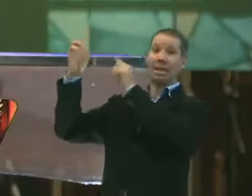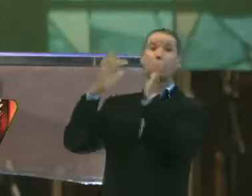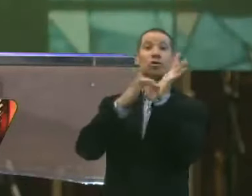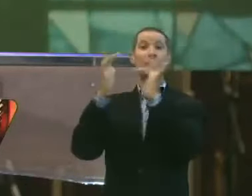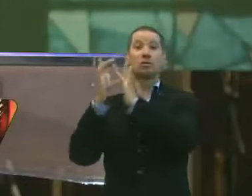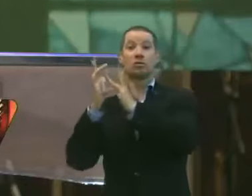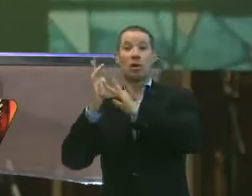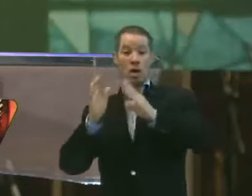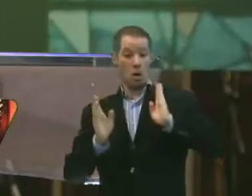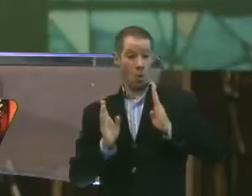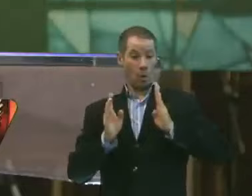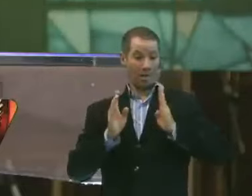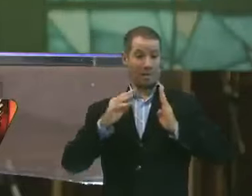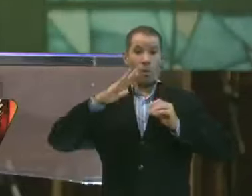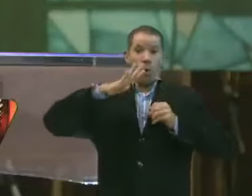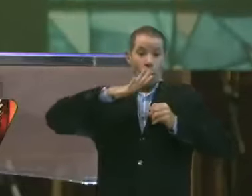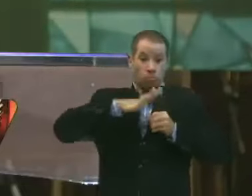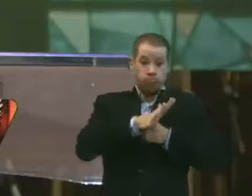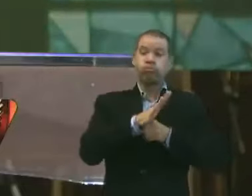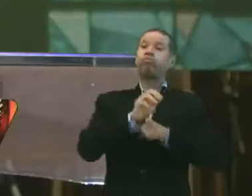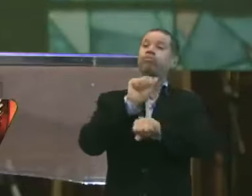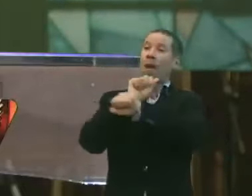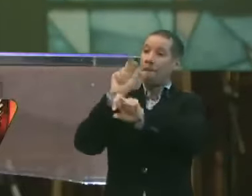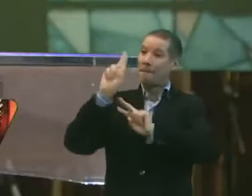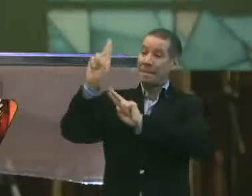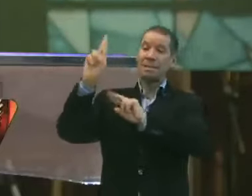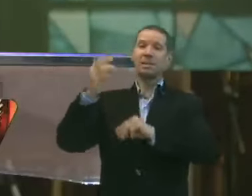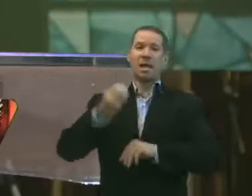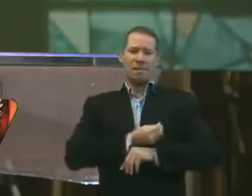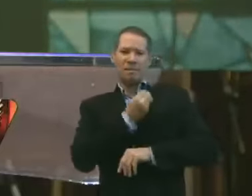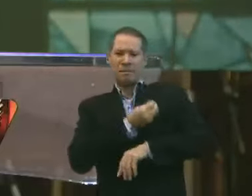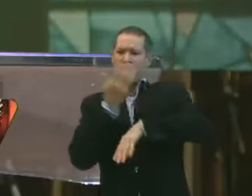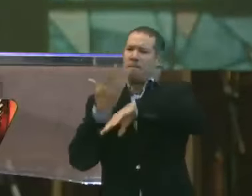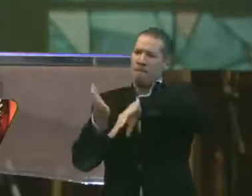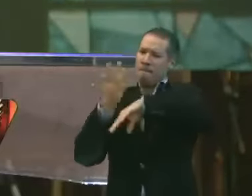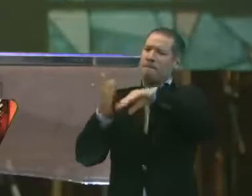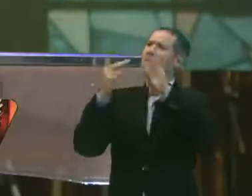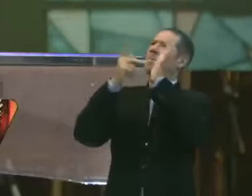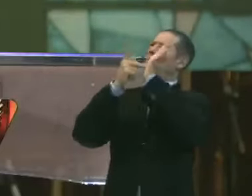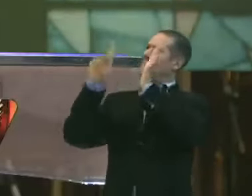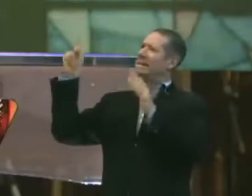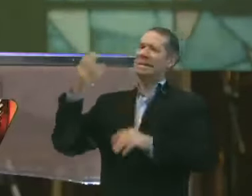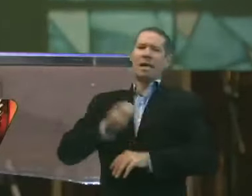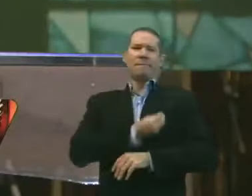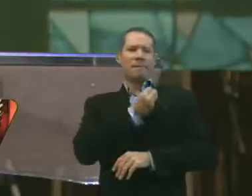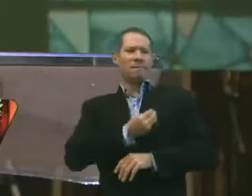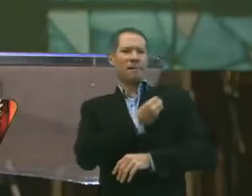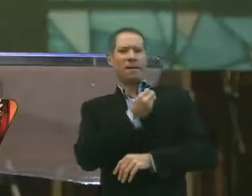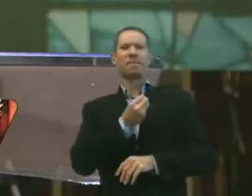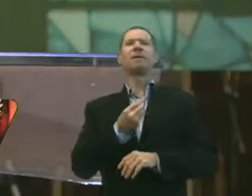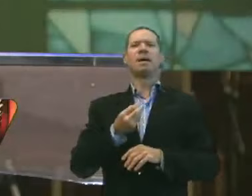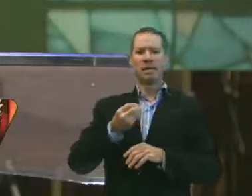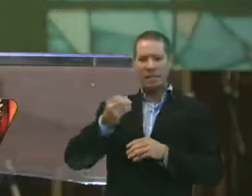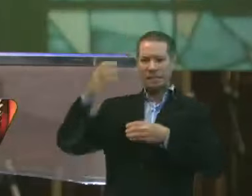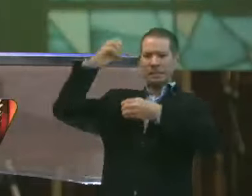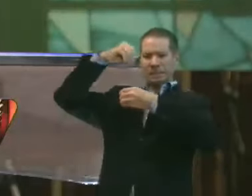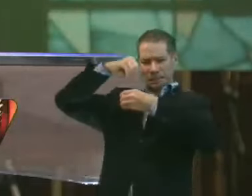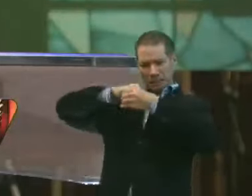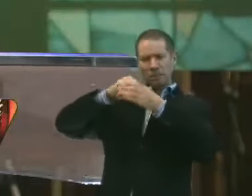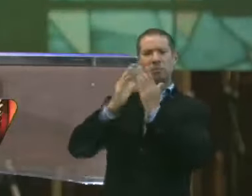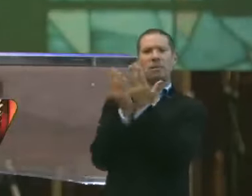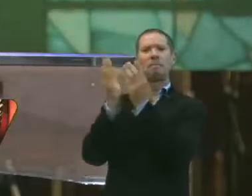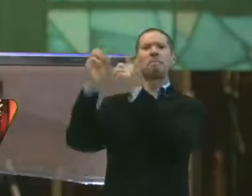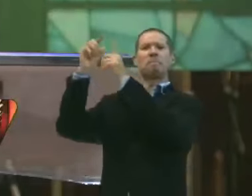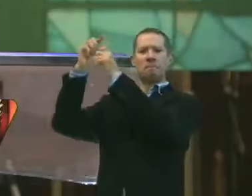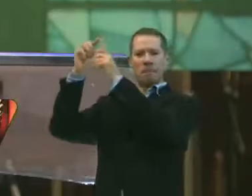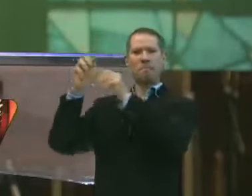o coração. Cheio de esperança. E viver essa promessa. Ou essas promessas. Que estão contidas. Na palavra